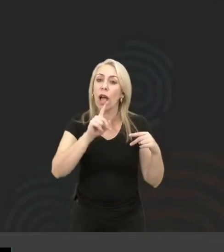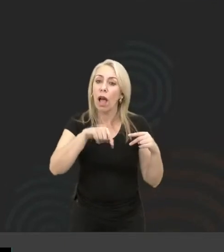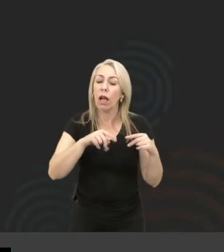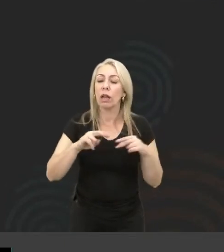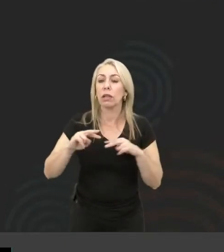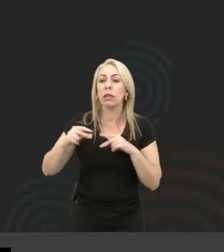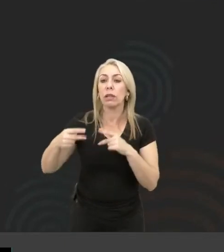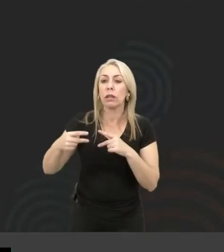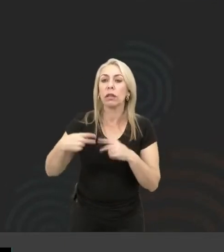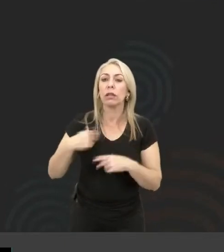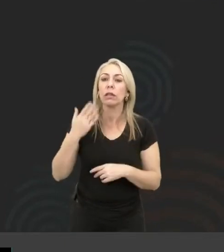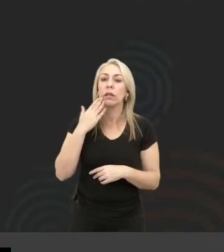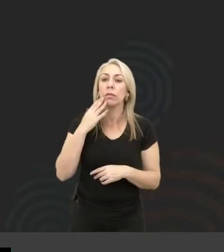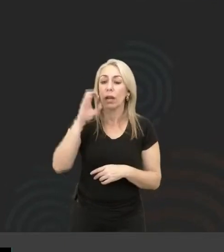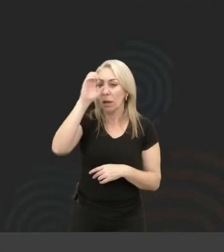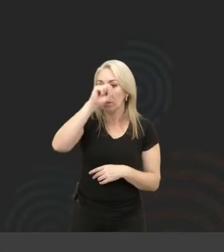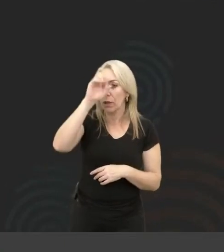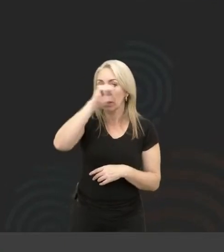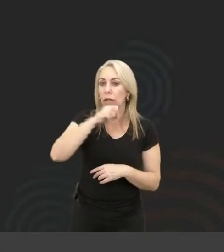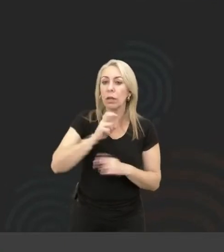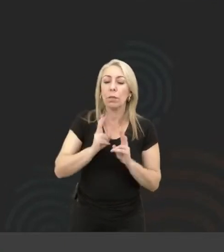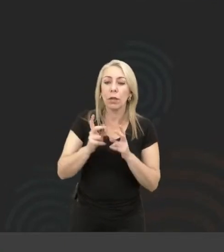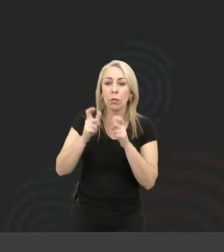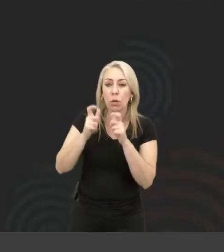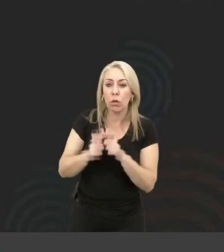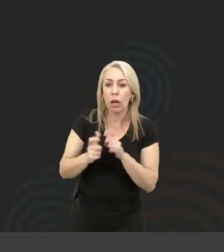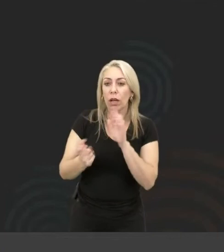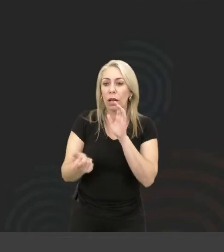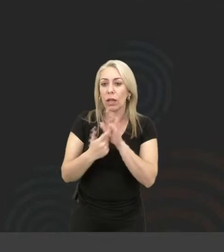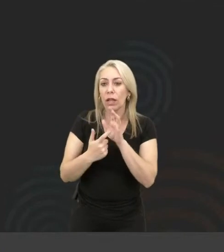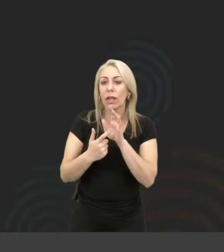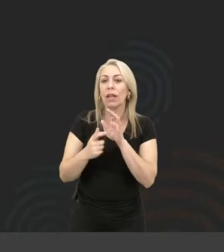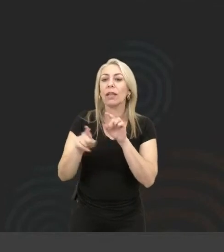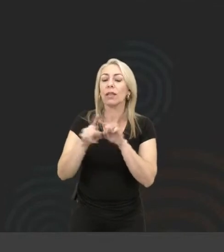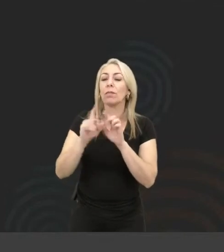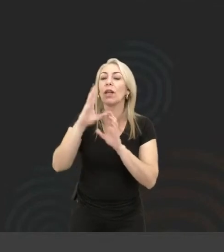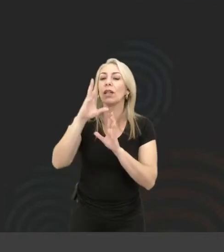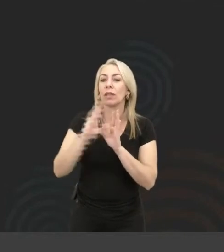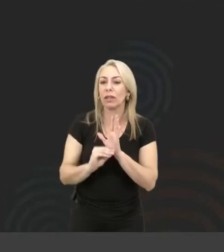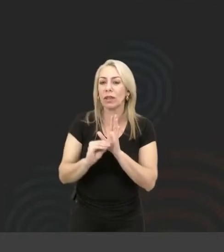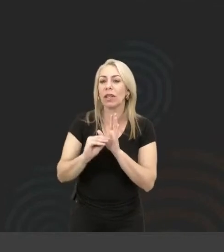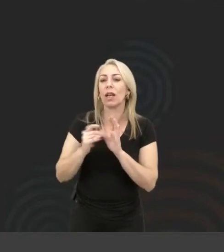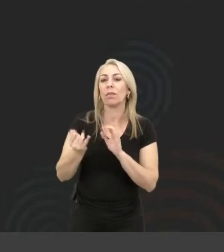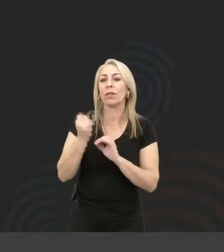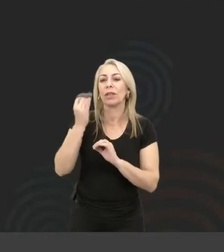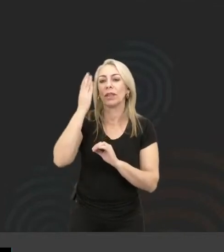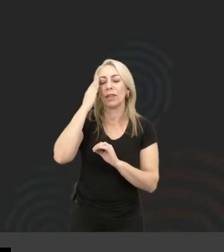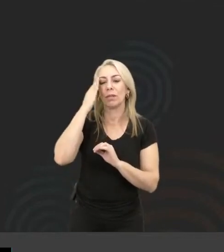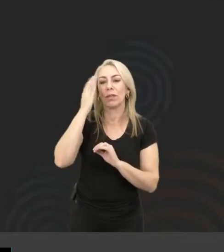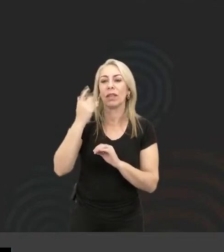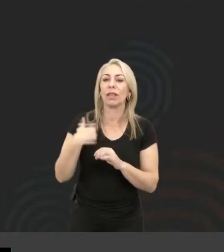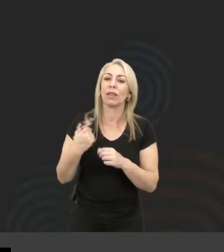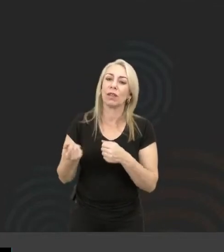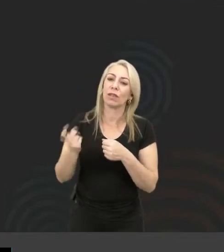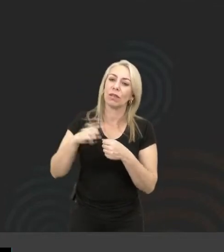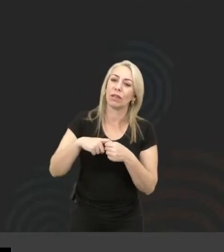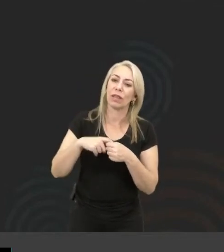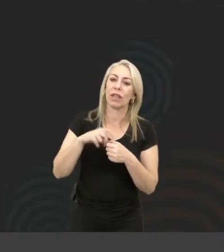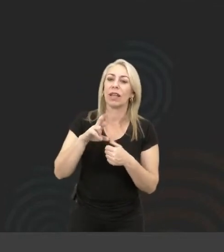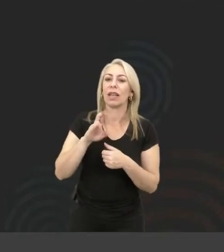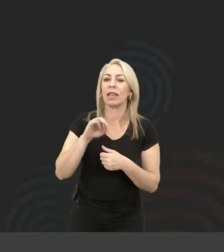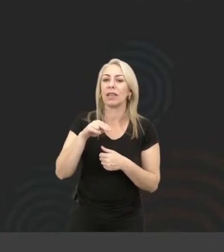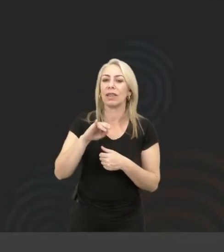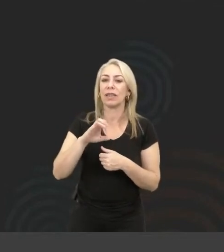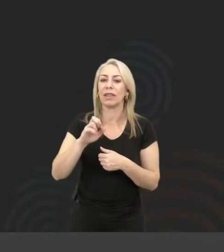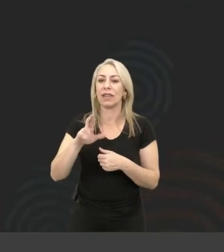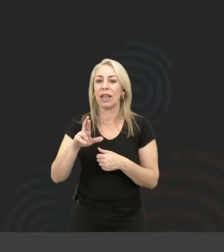é link. aprendam e no mesmo lugar que liga, também desliga. Importante saber porque não adianta reiniciar que ele volta com o leitor de tela